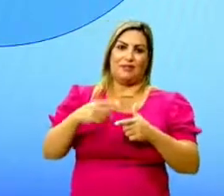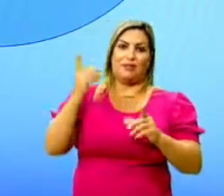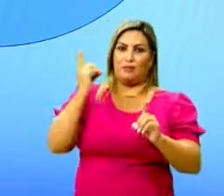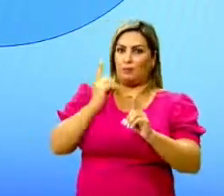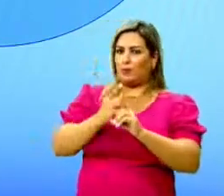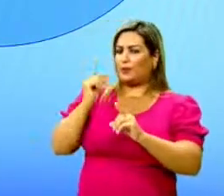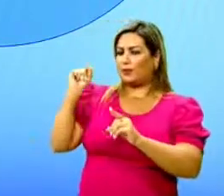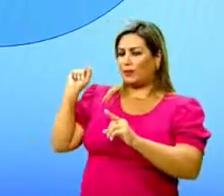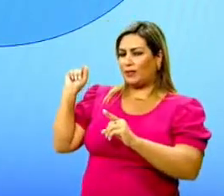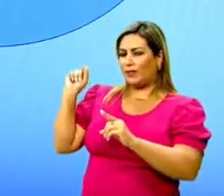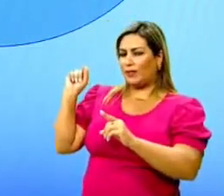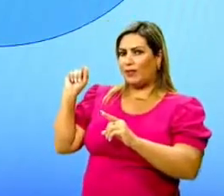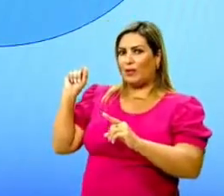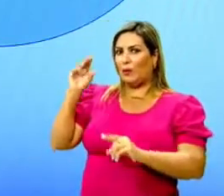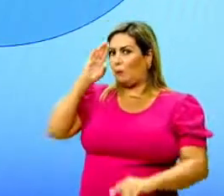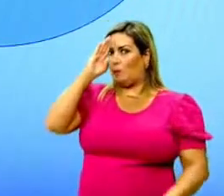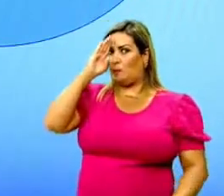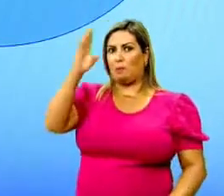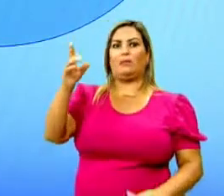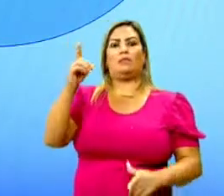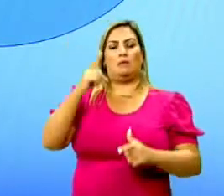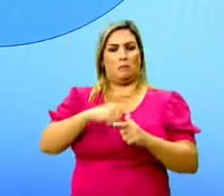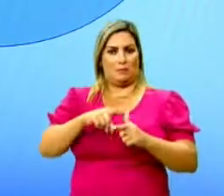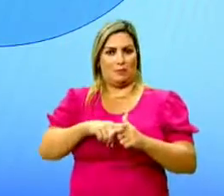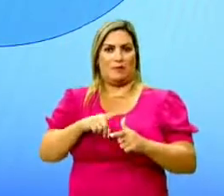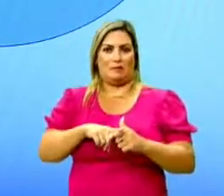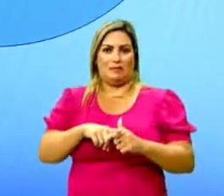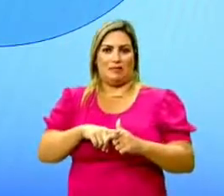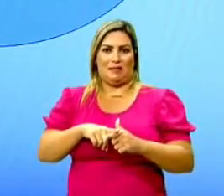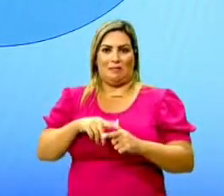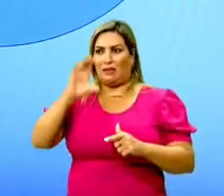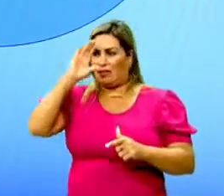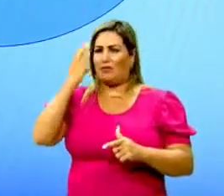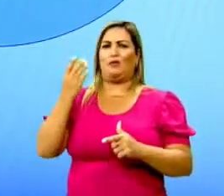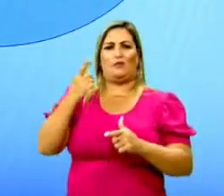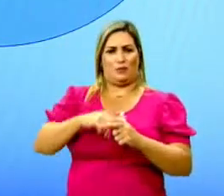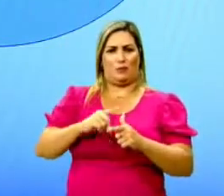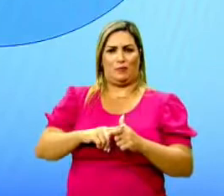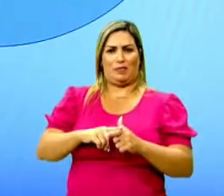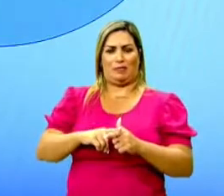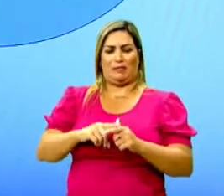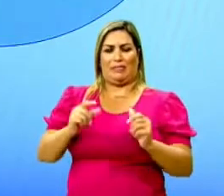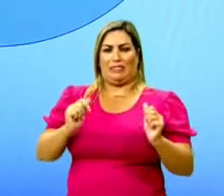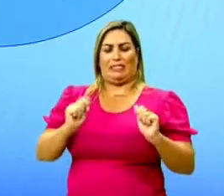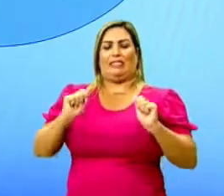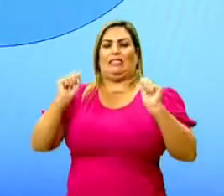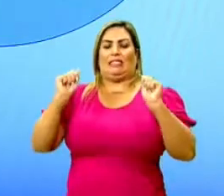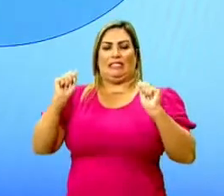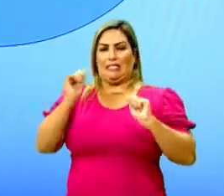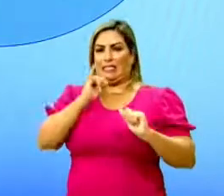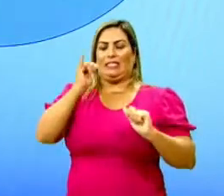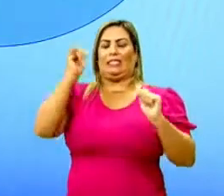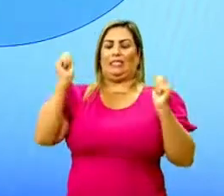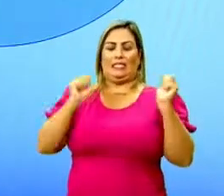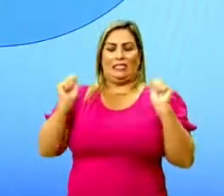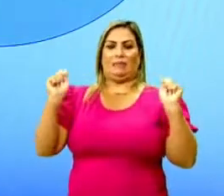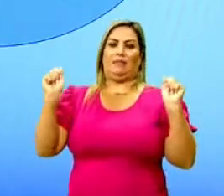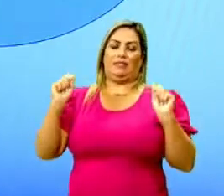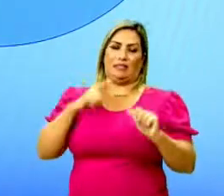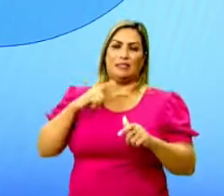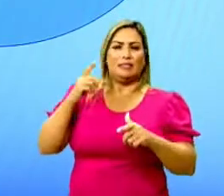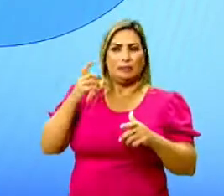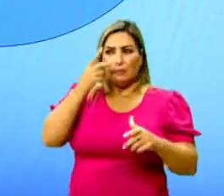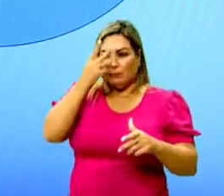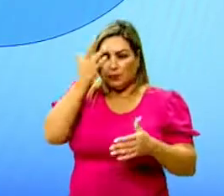encontrar, a partir da problematização, o clímax. É a parte mais tensa do conto, aquela que gera, de